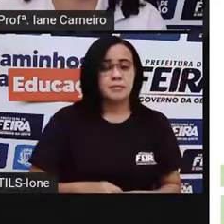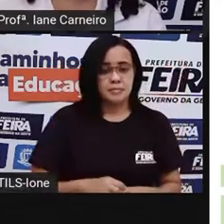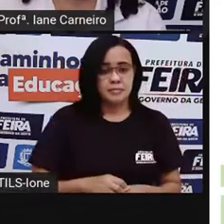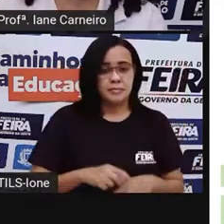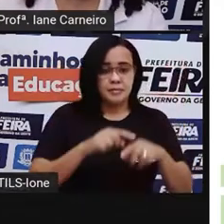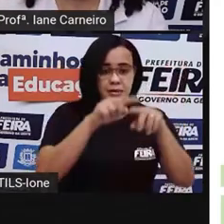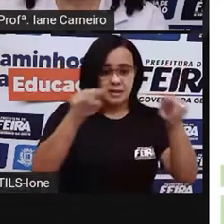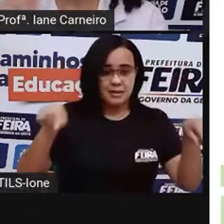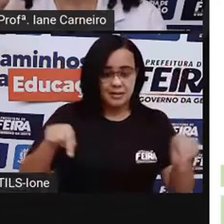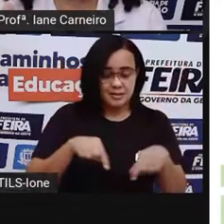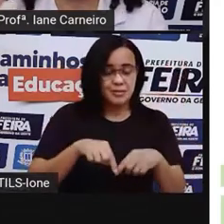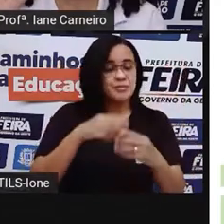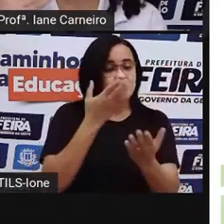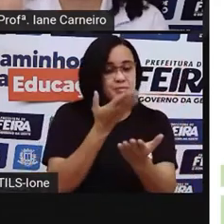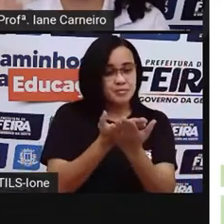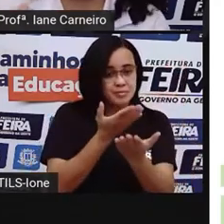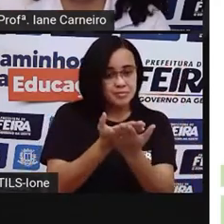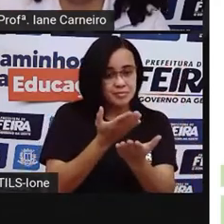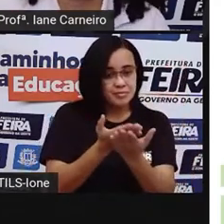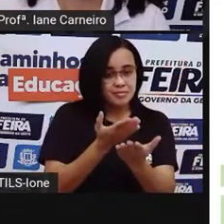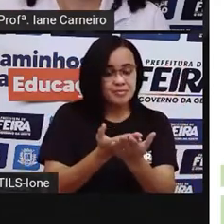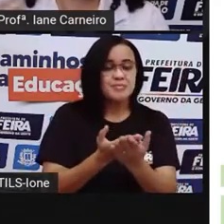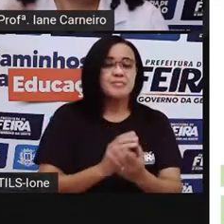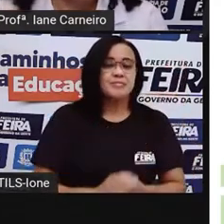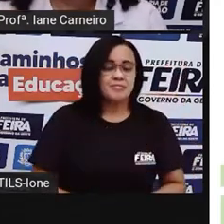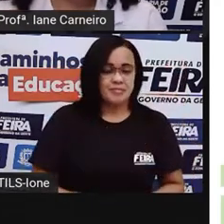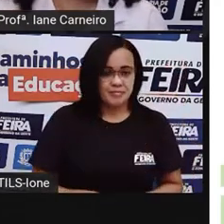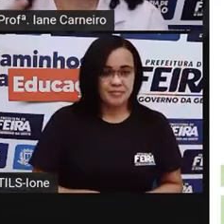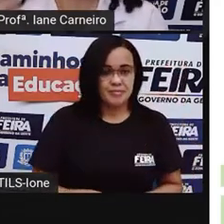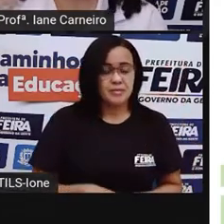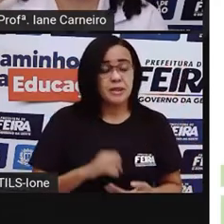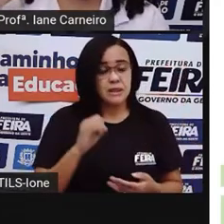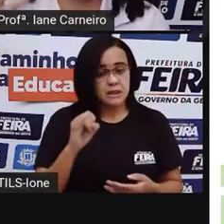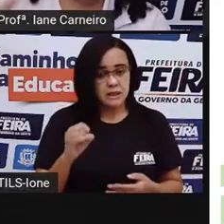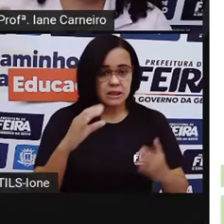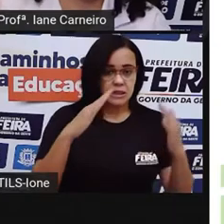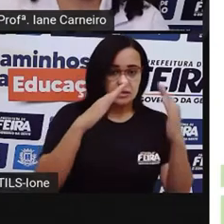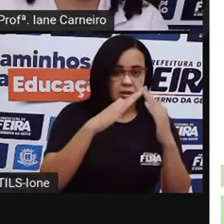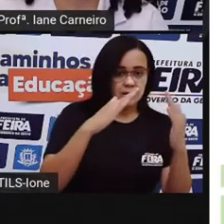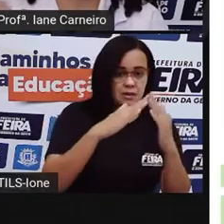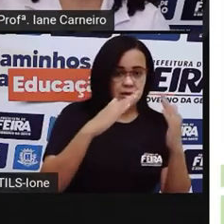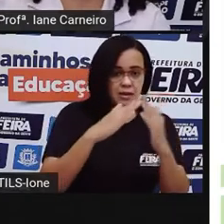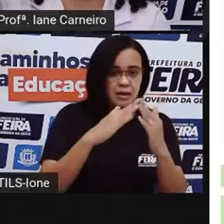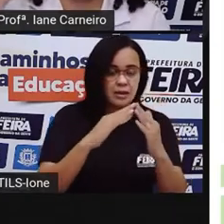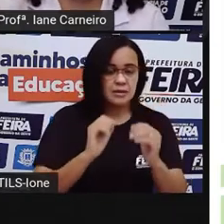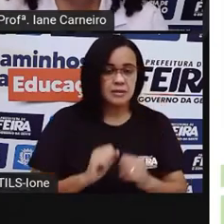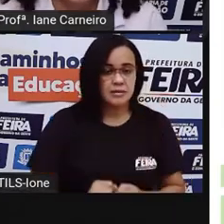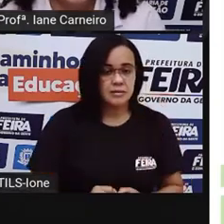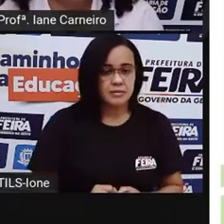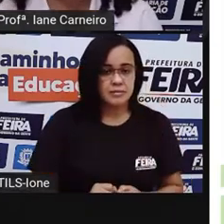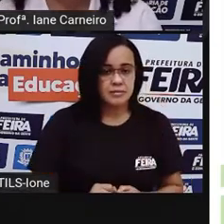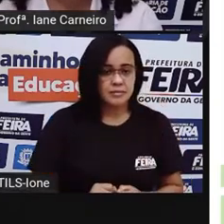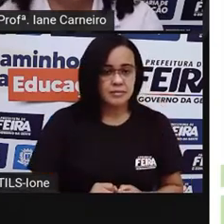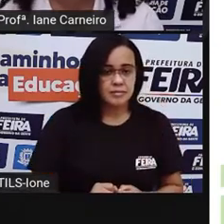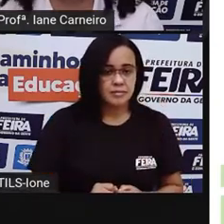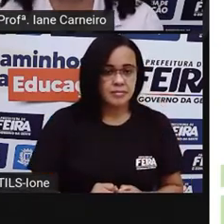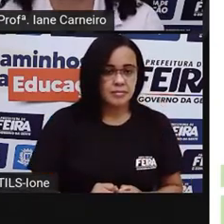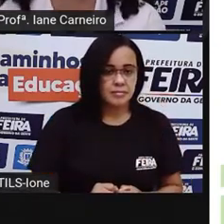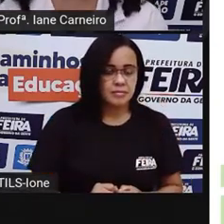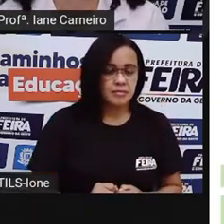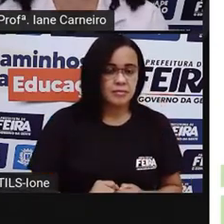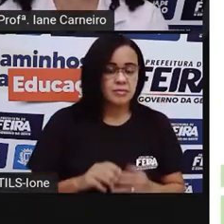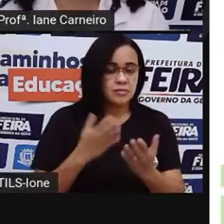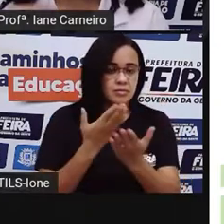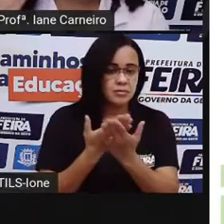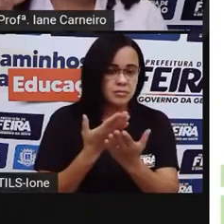de aula. E aí, se você estiver em casa ainda, não pode retornar presencialmente para a sua sala de aula.